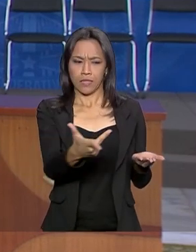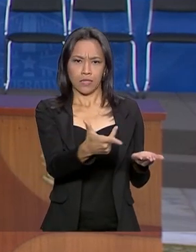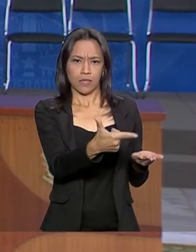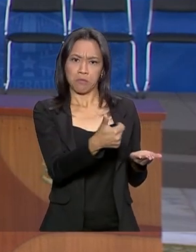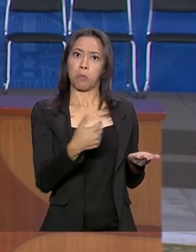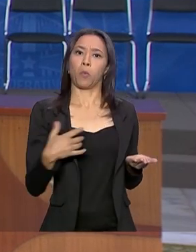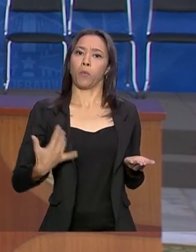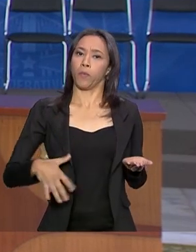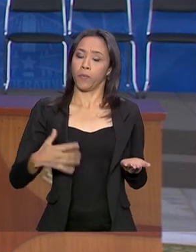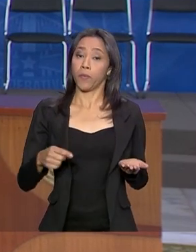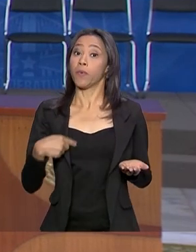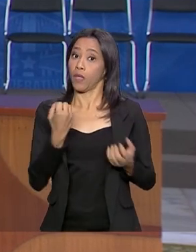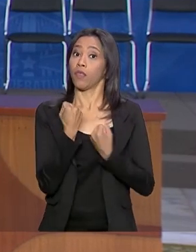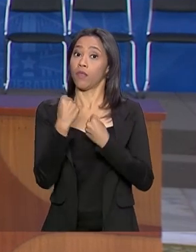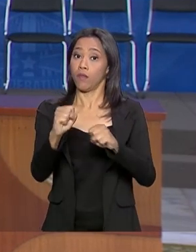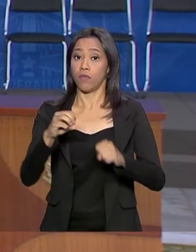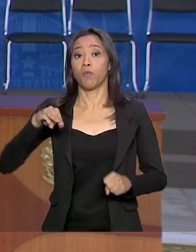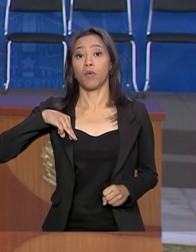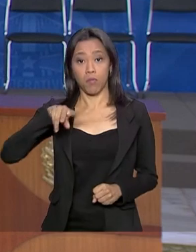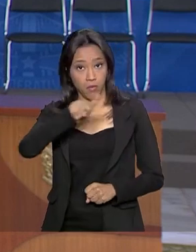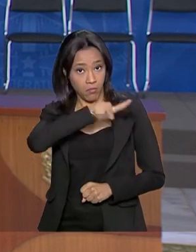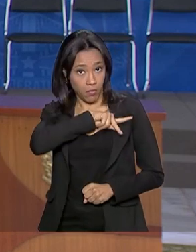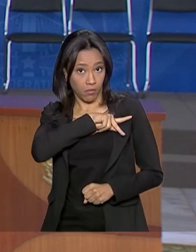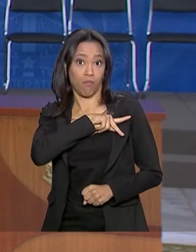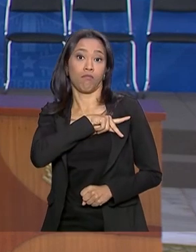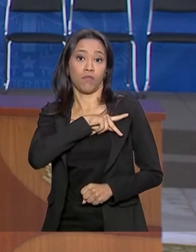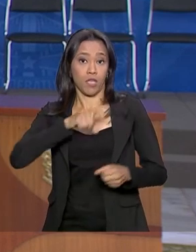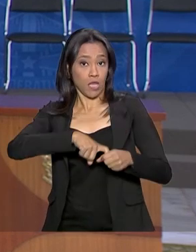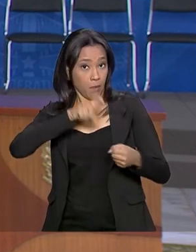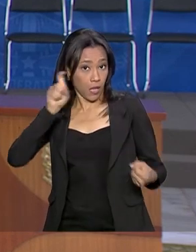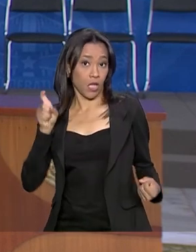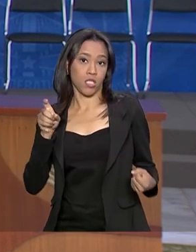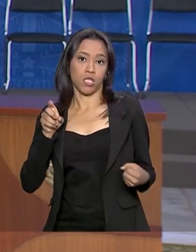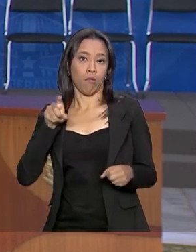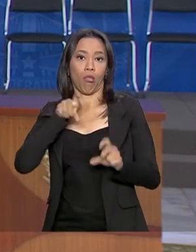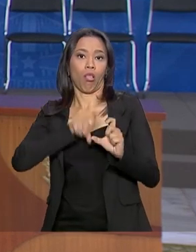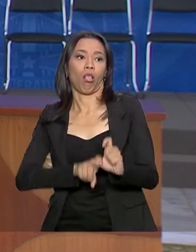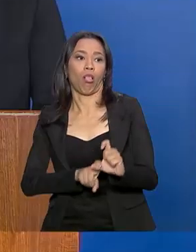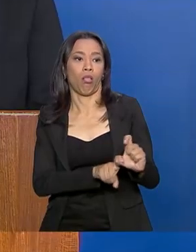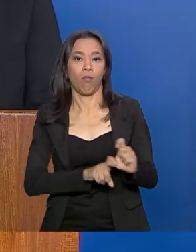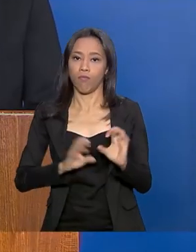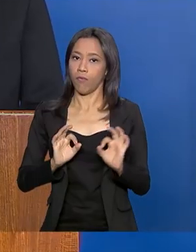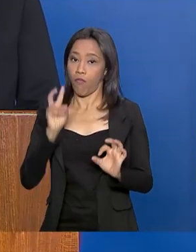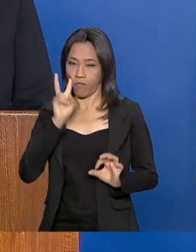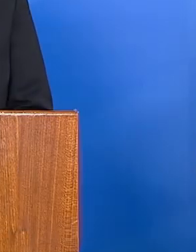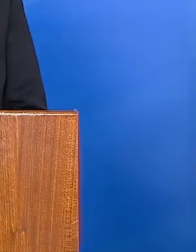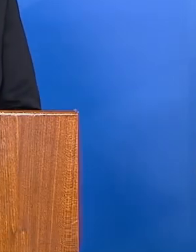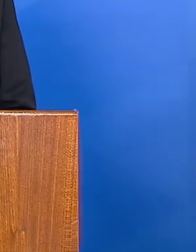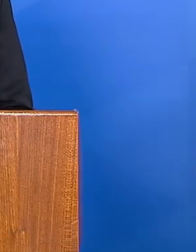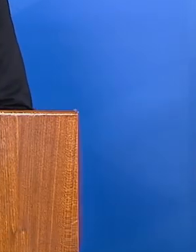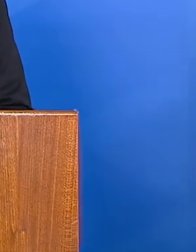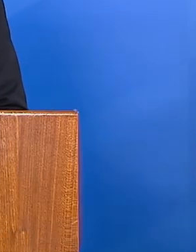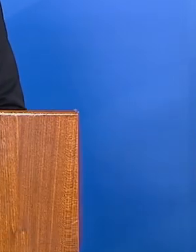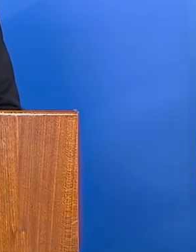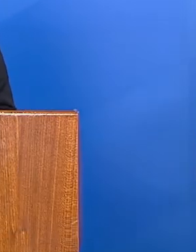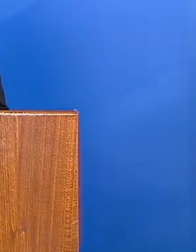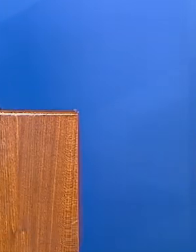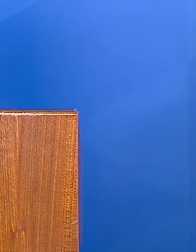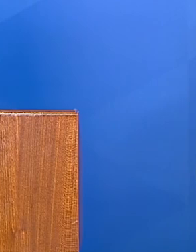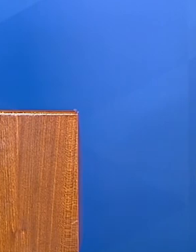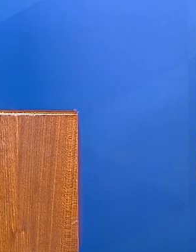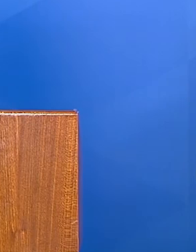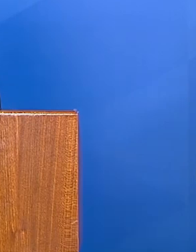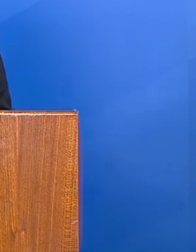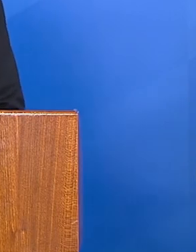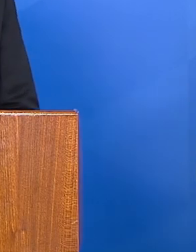defendeu um Ministério Público independente. Veja. Muita coisa de interesse do